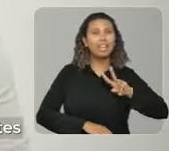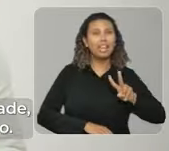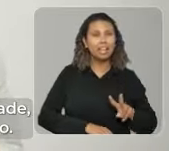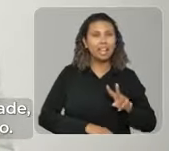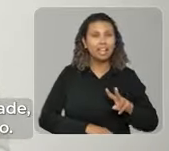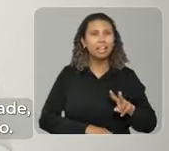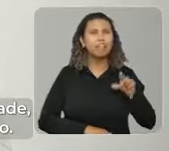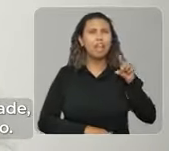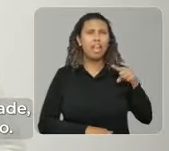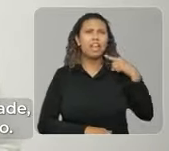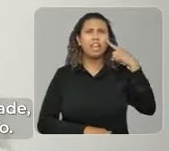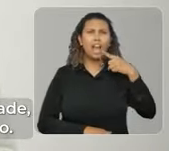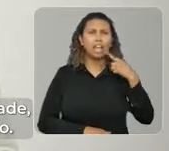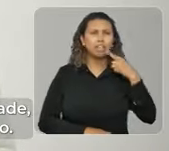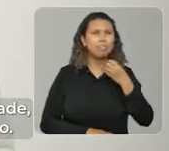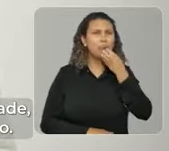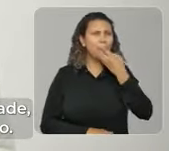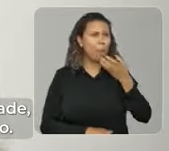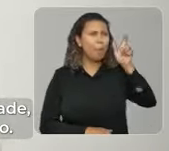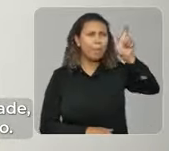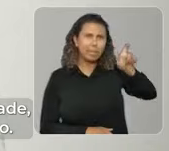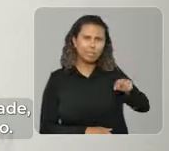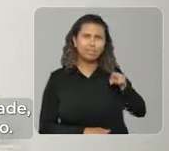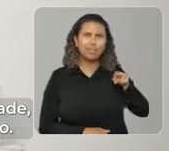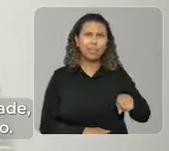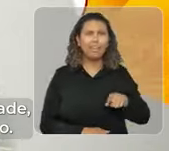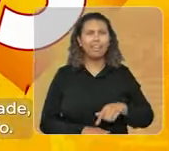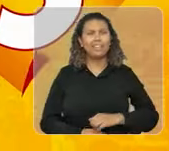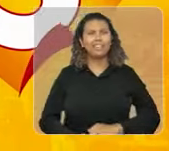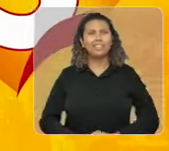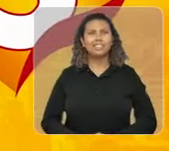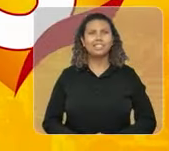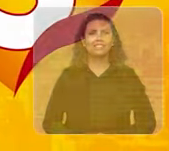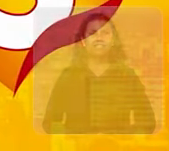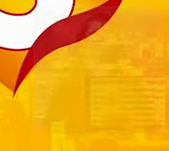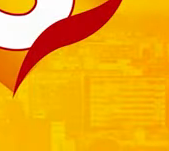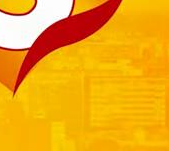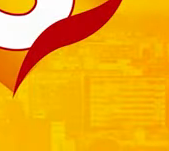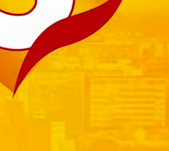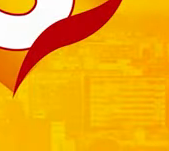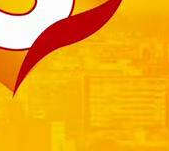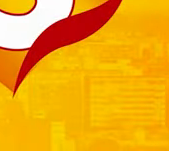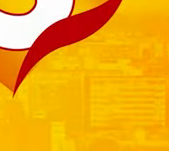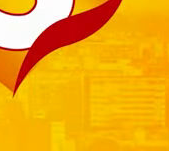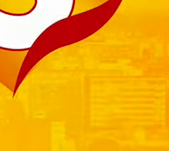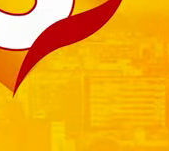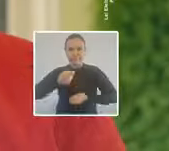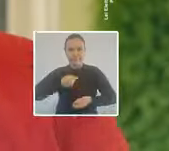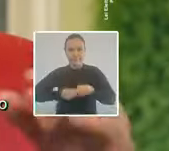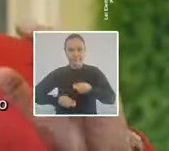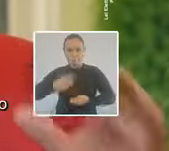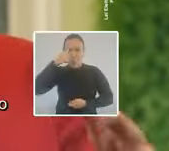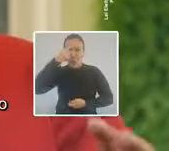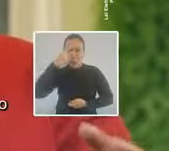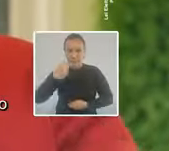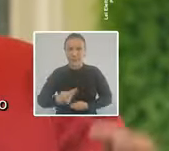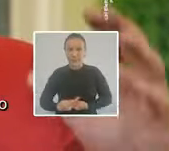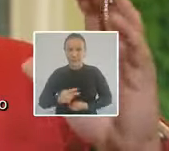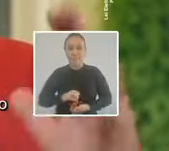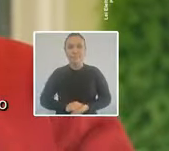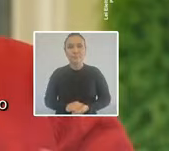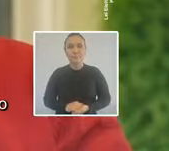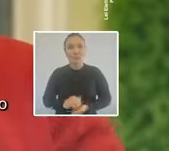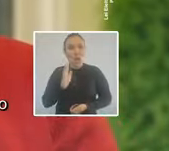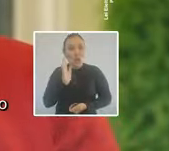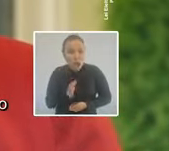importantes para o desenvolvimento da nossa cidade. E a hora de voltar a pensar no futuro. É 15 pra já. Faz 12 anos